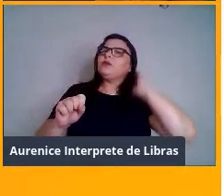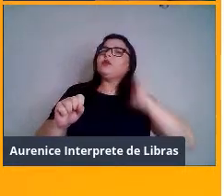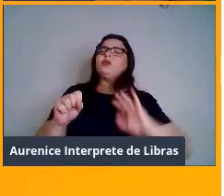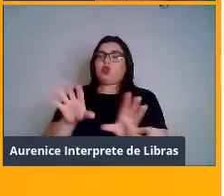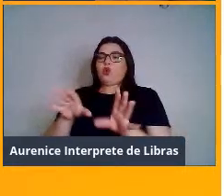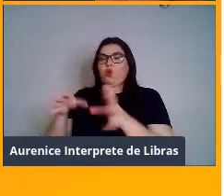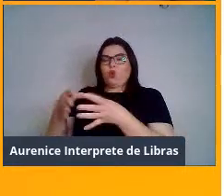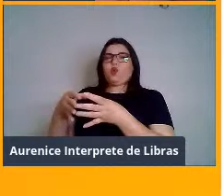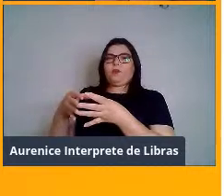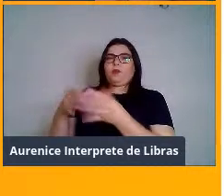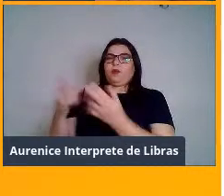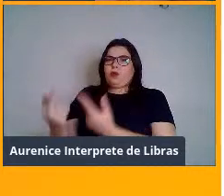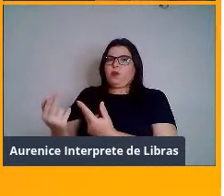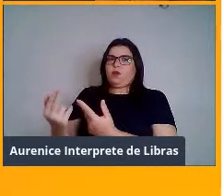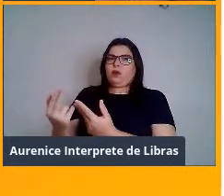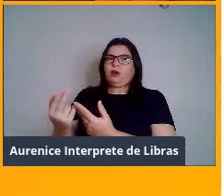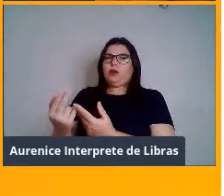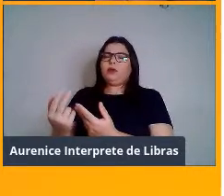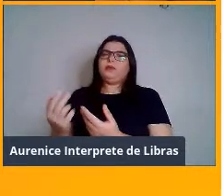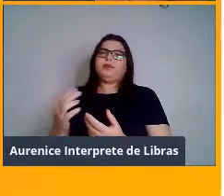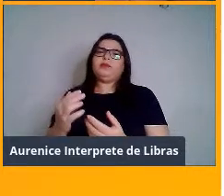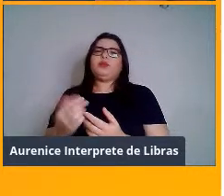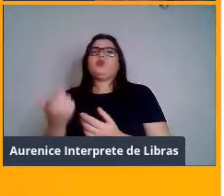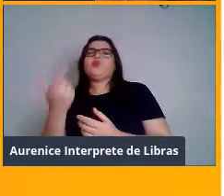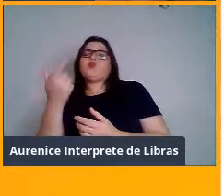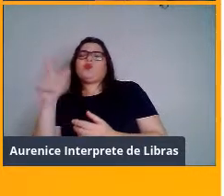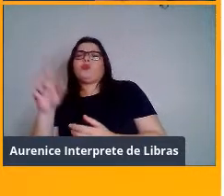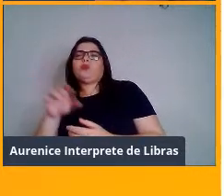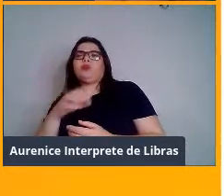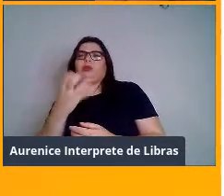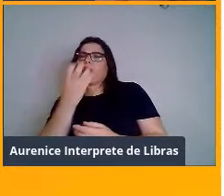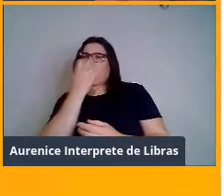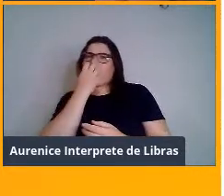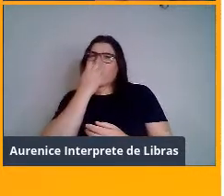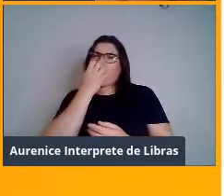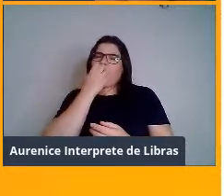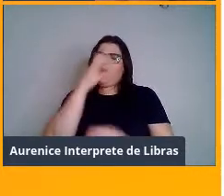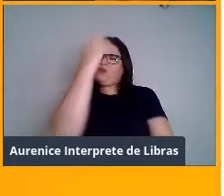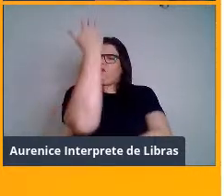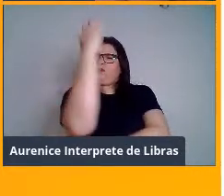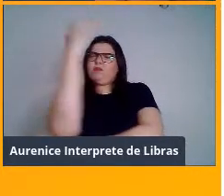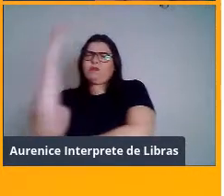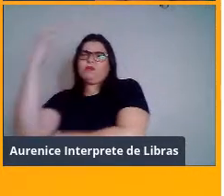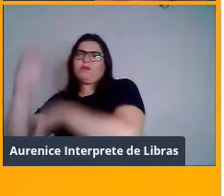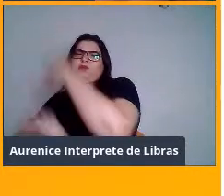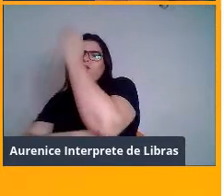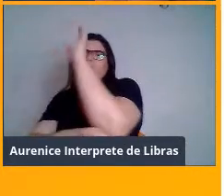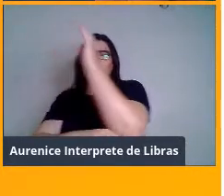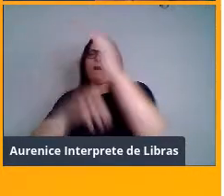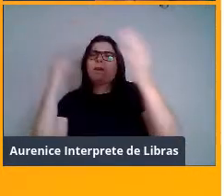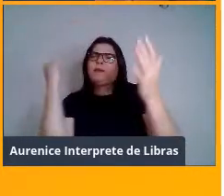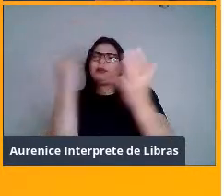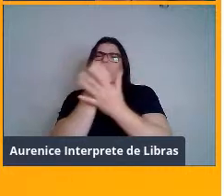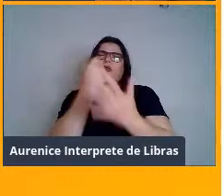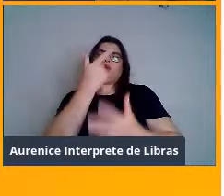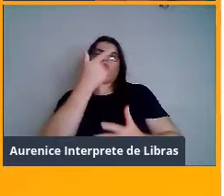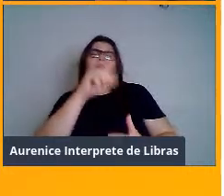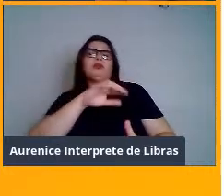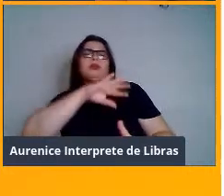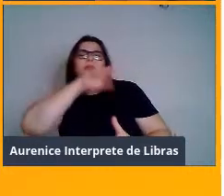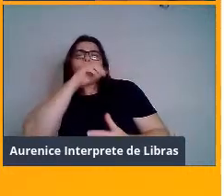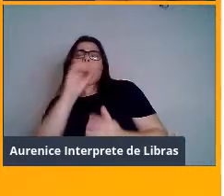espécie da aproximação de um rapinante, ou os cães selvagens caçando juntos, né? Para matar um gnu, ou mesmo os